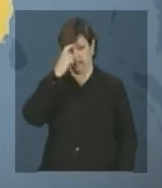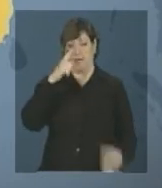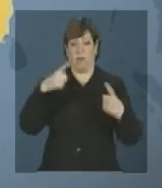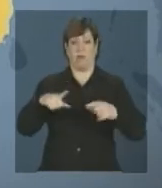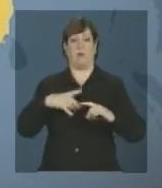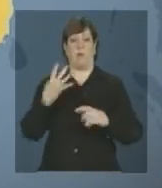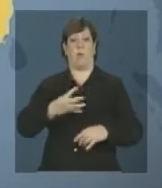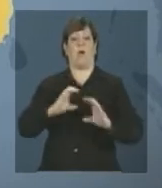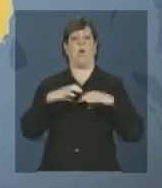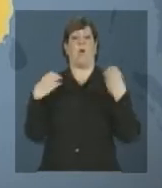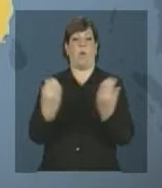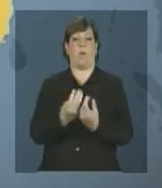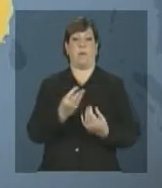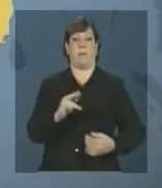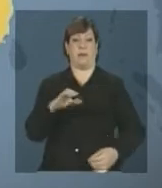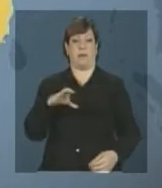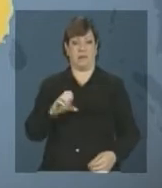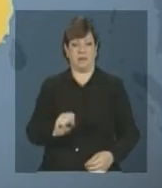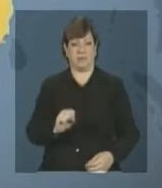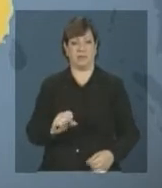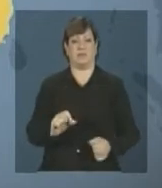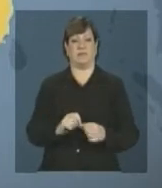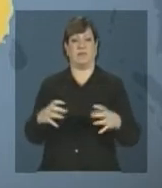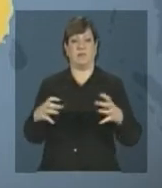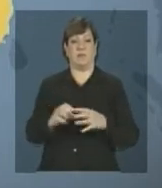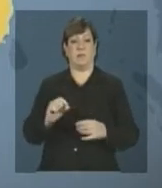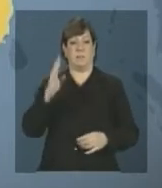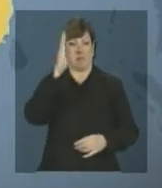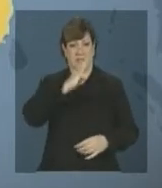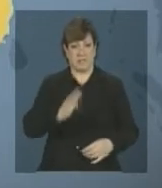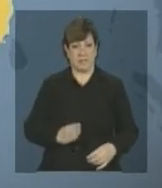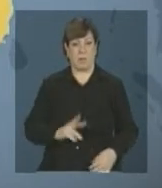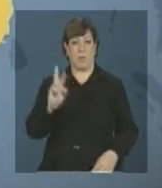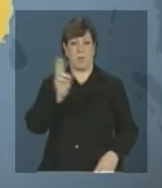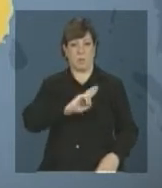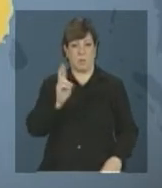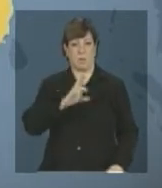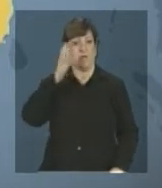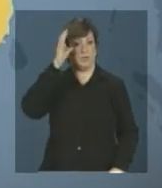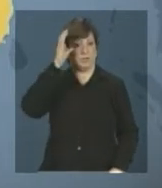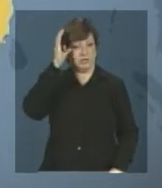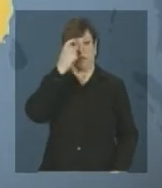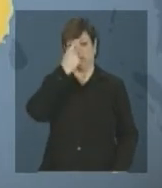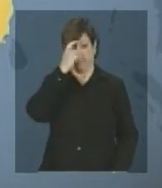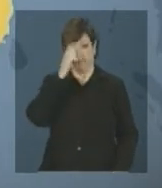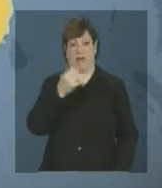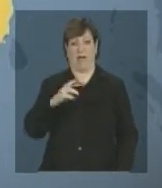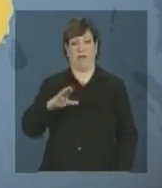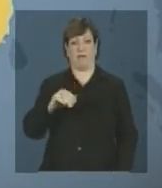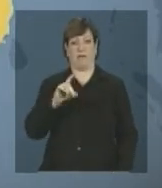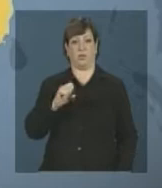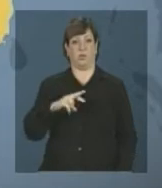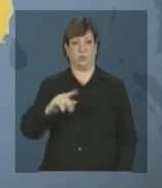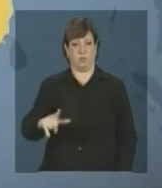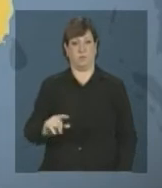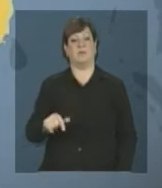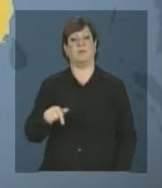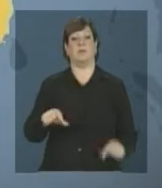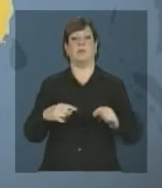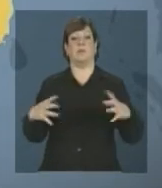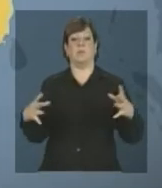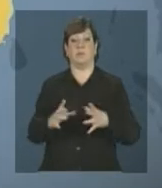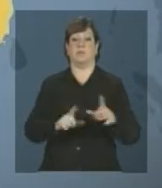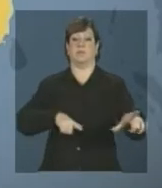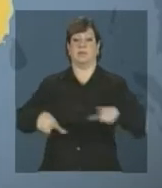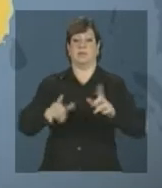cúpula do BRICS, formada por Brasil, Rússia, Índia, China e África do Sul. Além das questões já comuns ao bloco